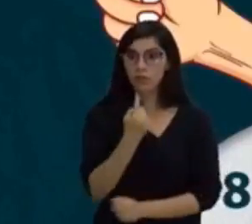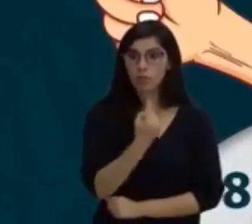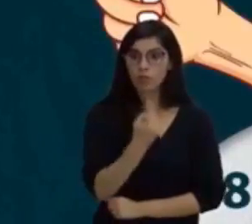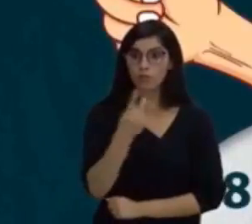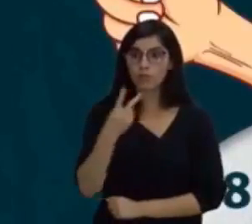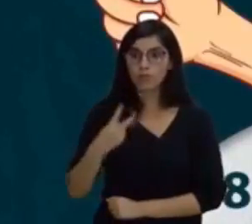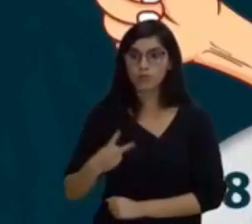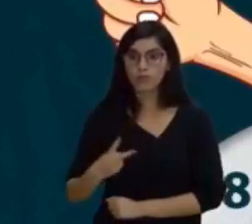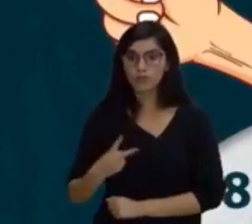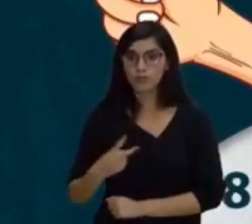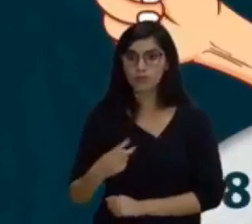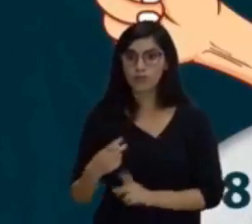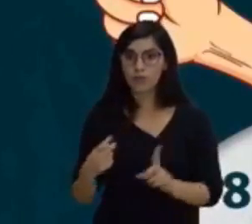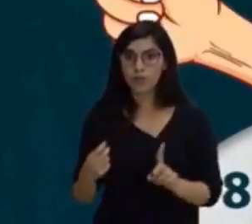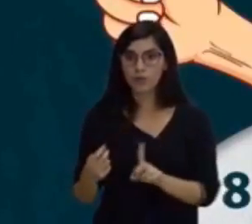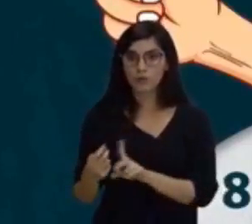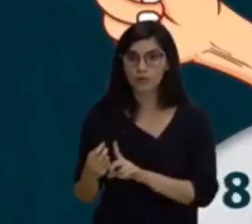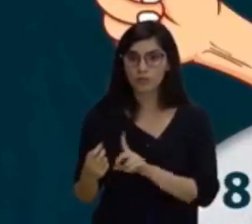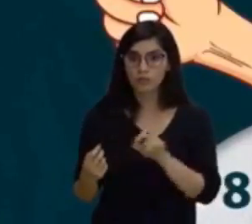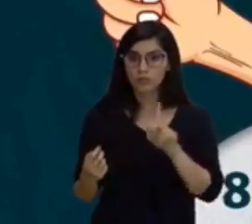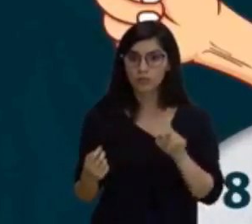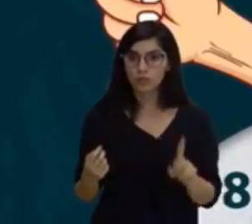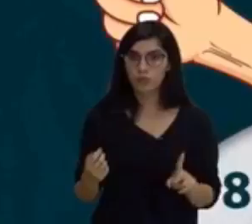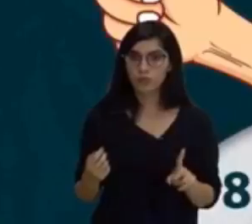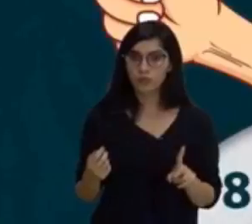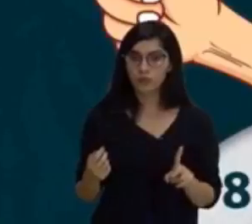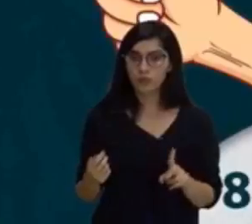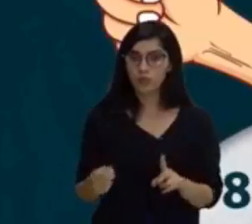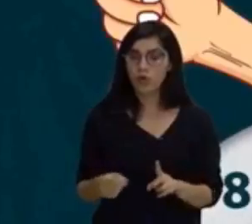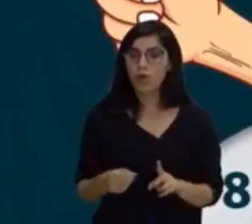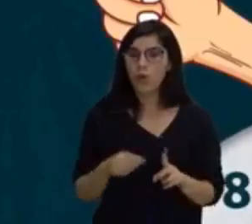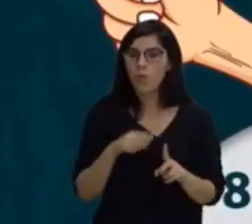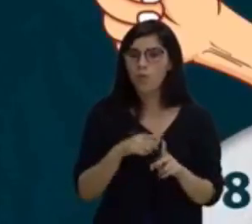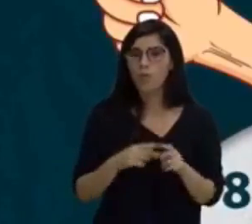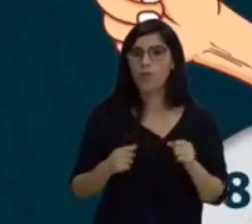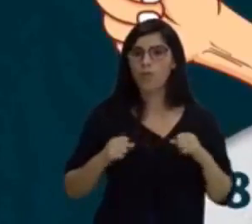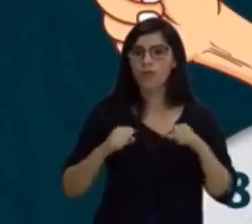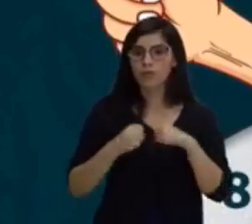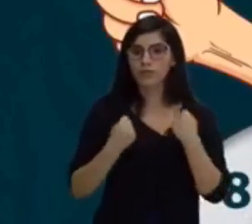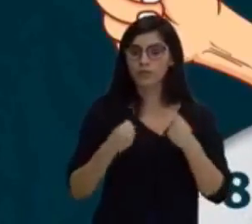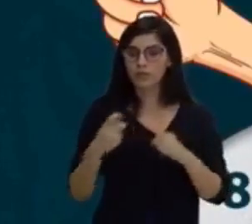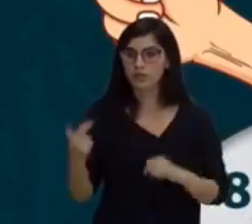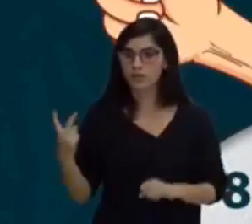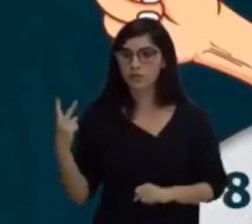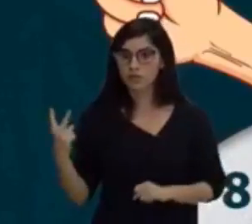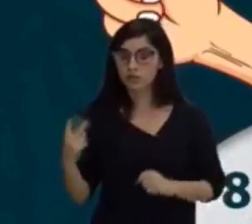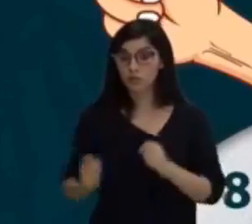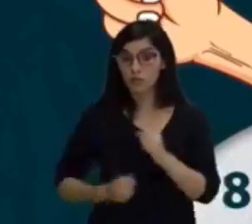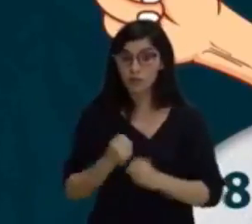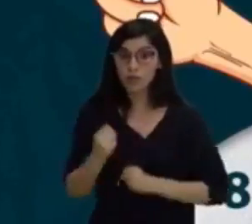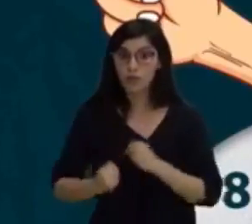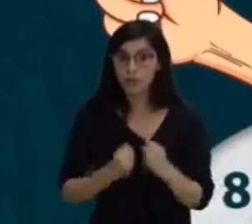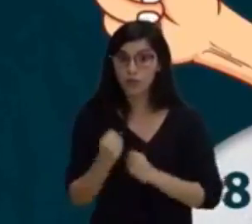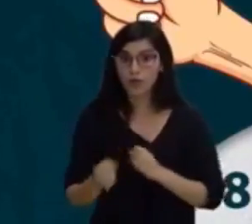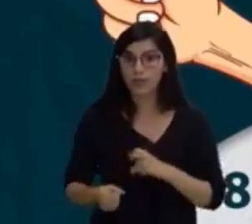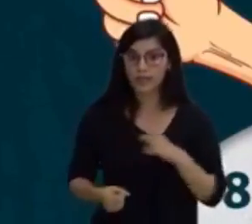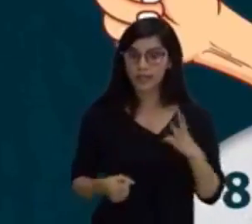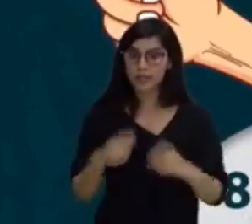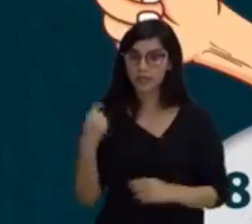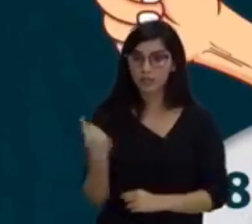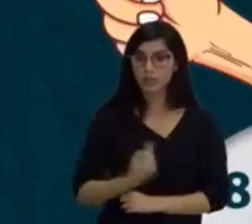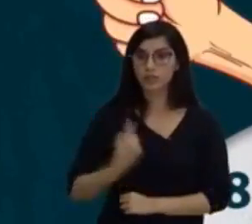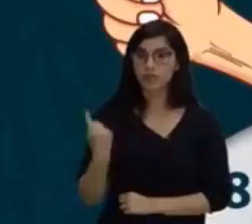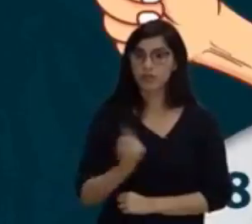Por exemplo, número 1, flexibilidade. Número 2, correr. Número 3, girar. Número 4, força